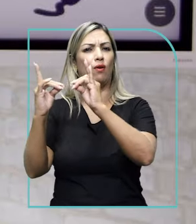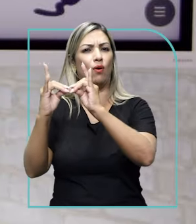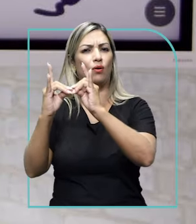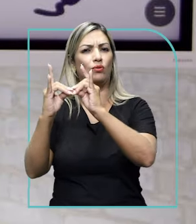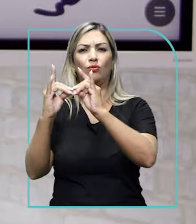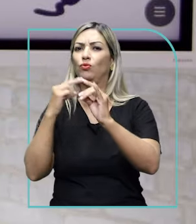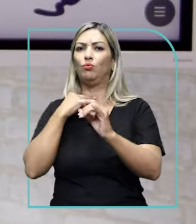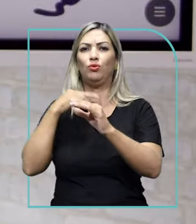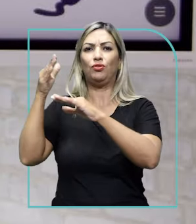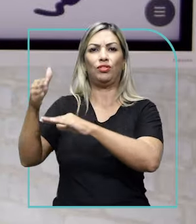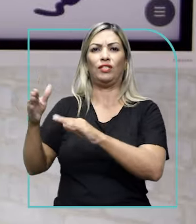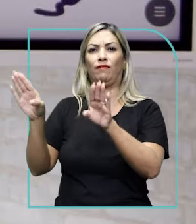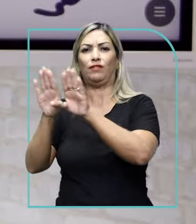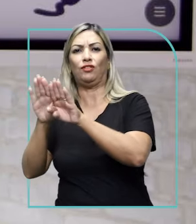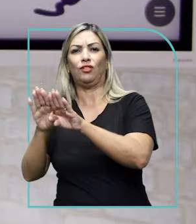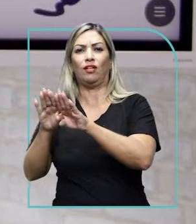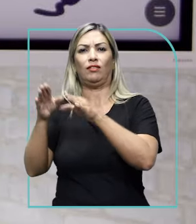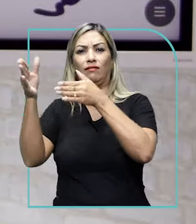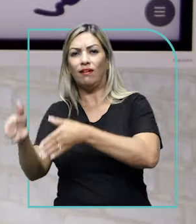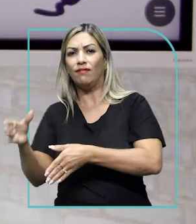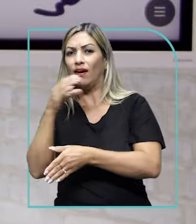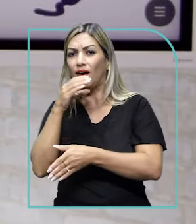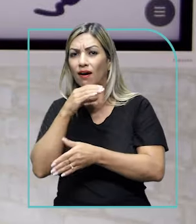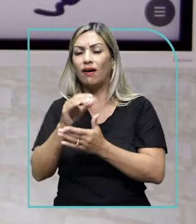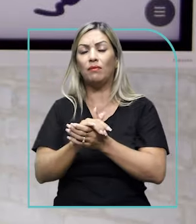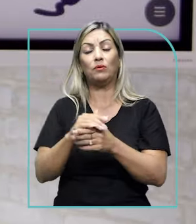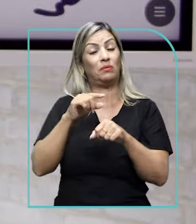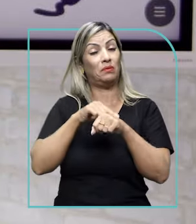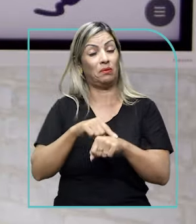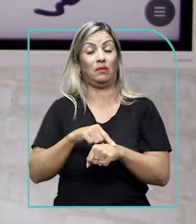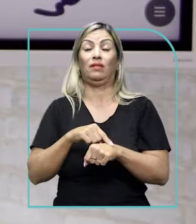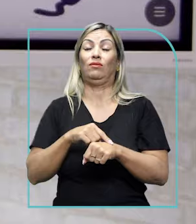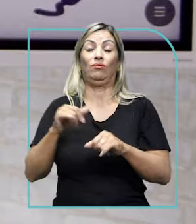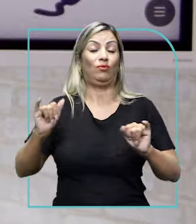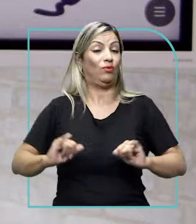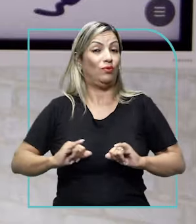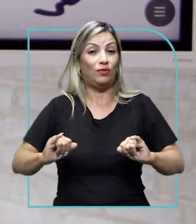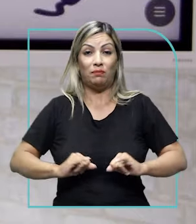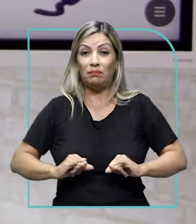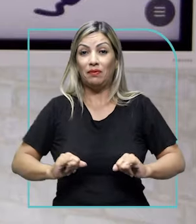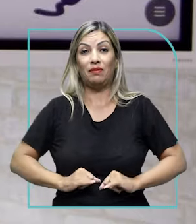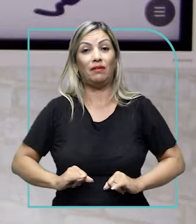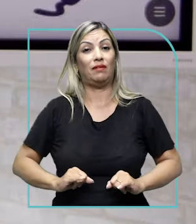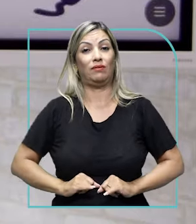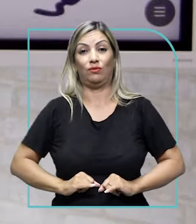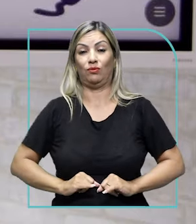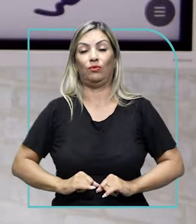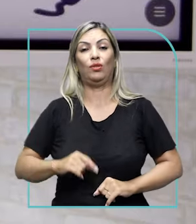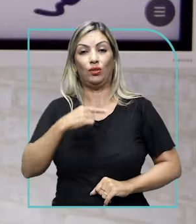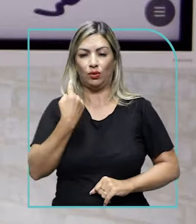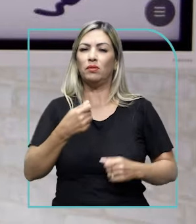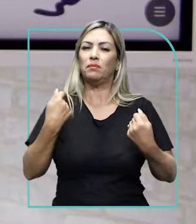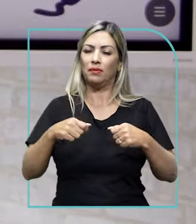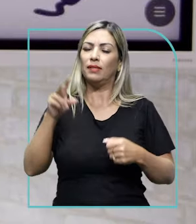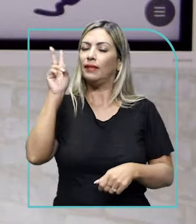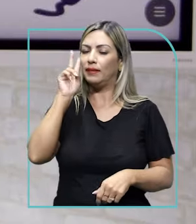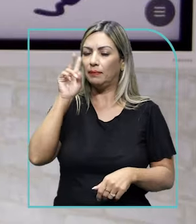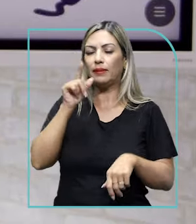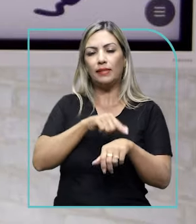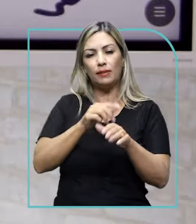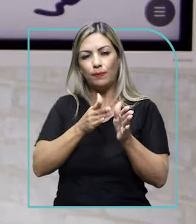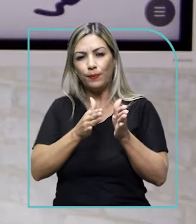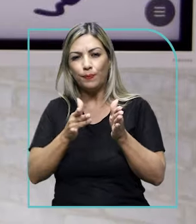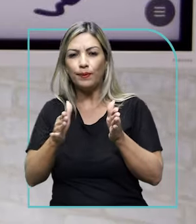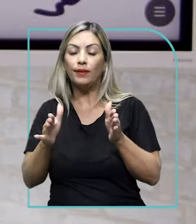limitados, fechados, né? E foi um momento de muita dor para muita gente e nós precisamos lembrar desse